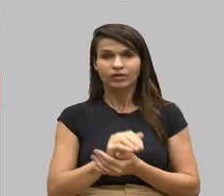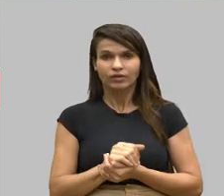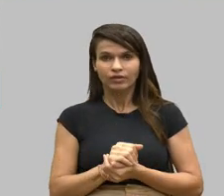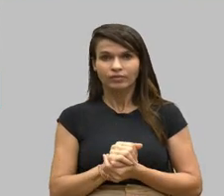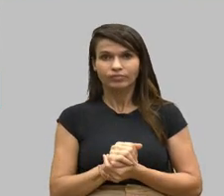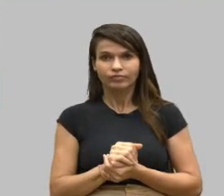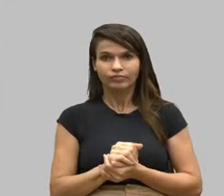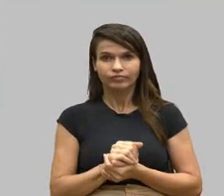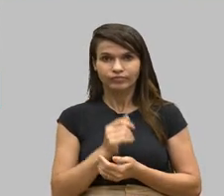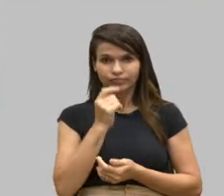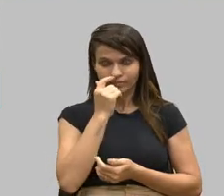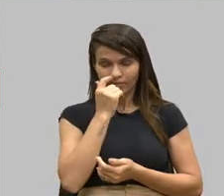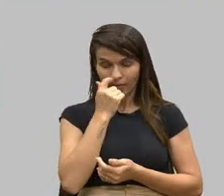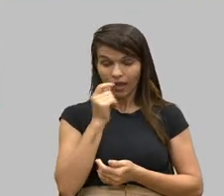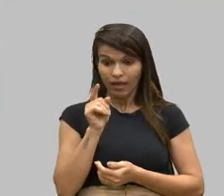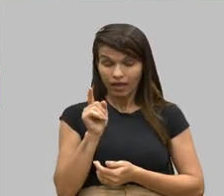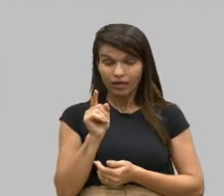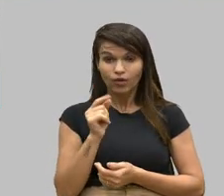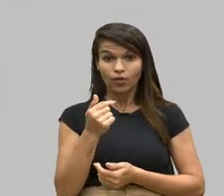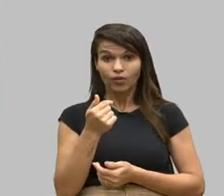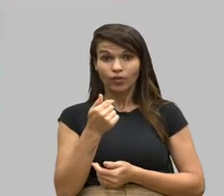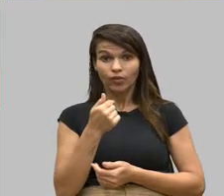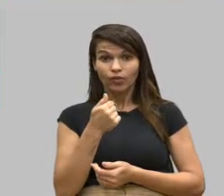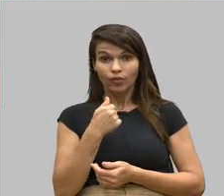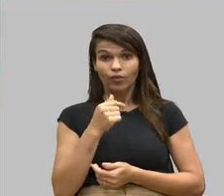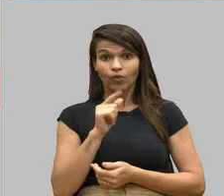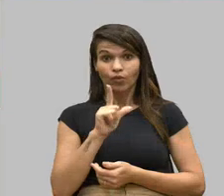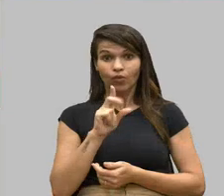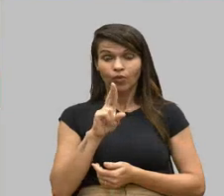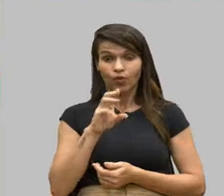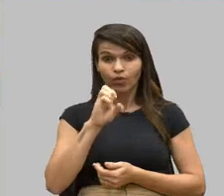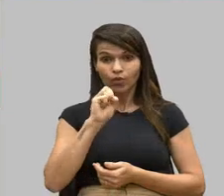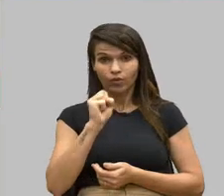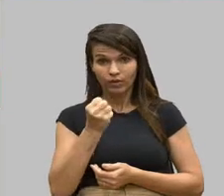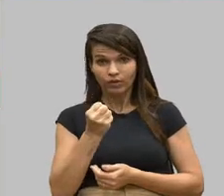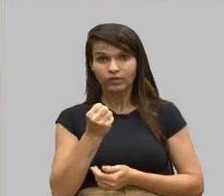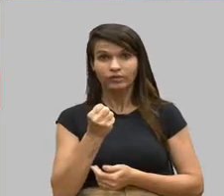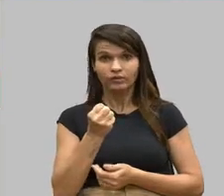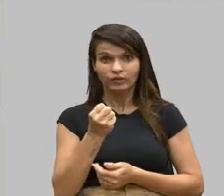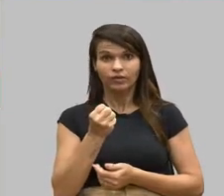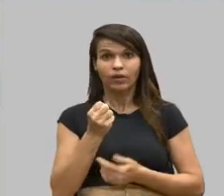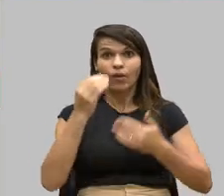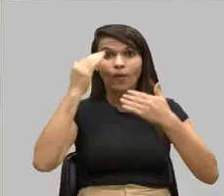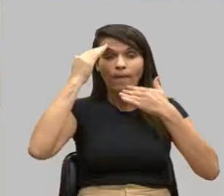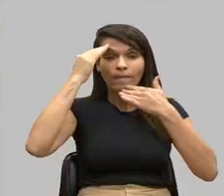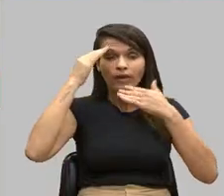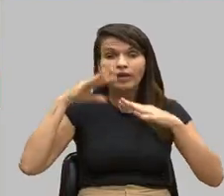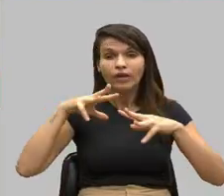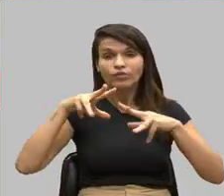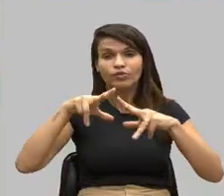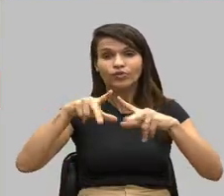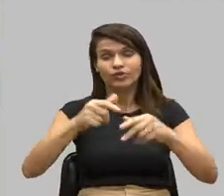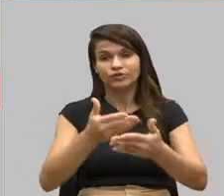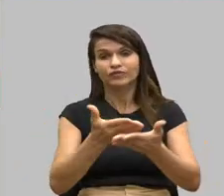ciência, o Lucas. E sempre louco. Muito obrigado a todos vocês.